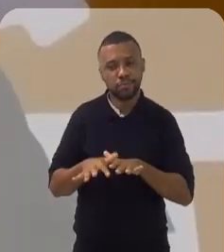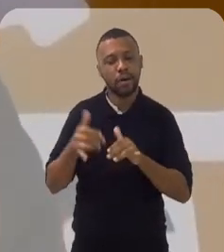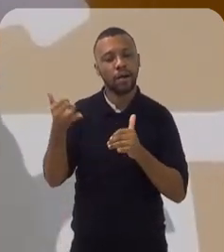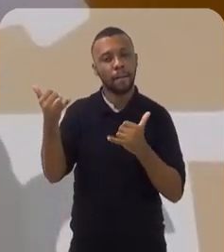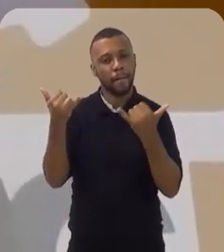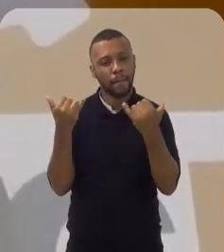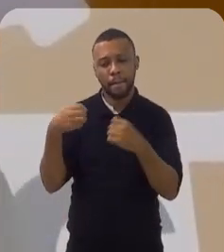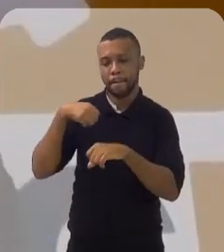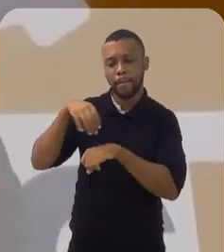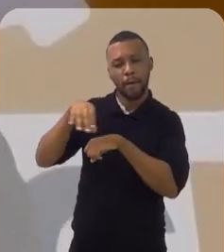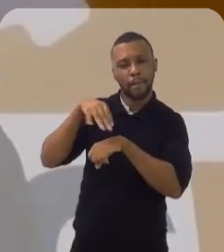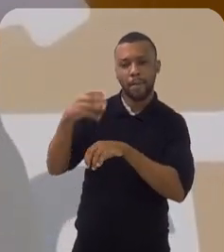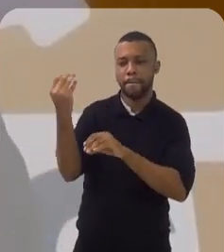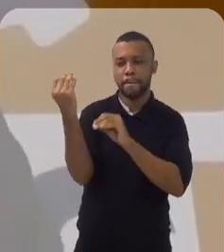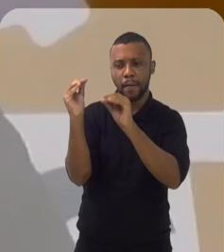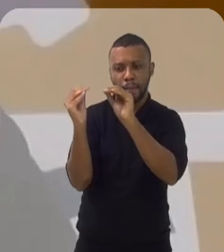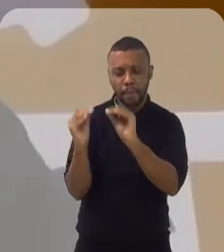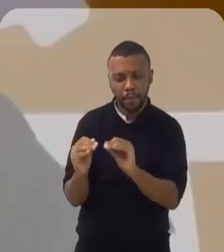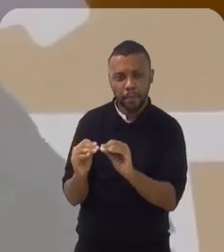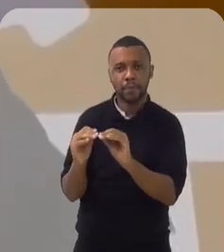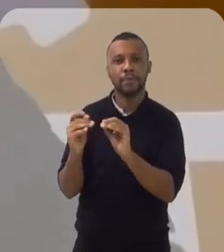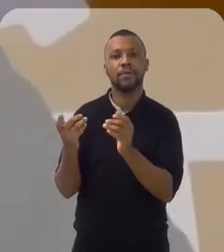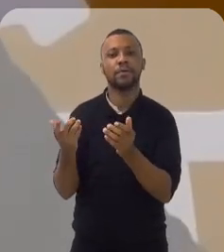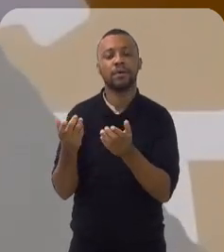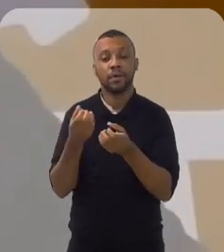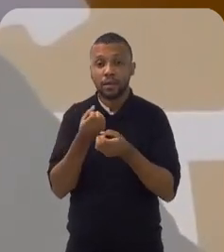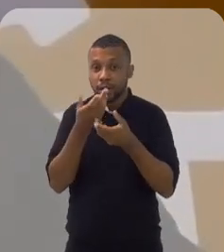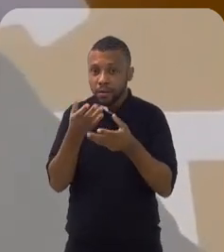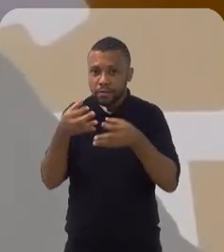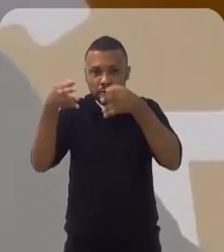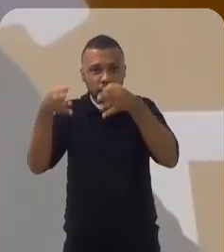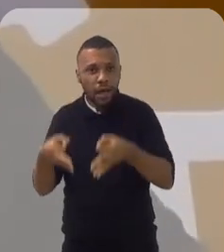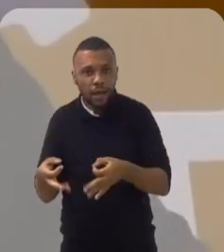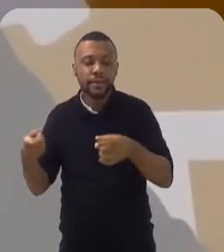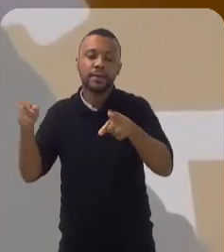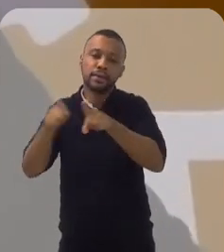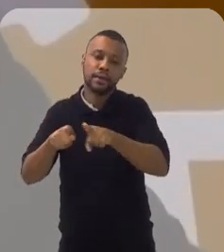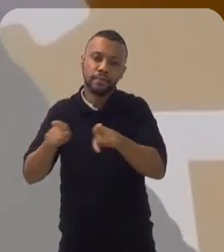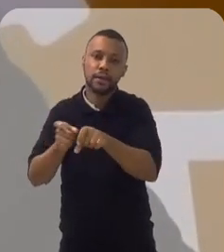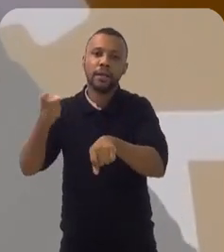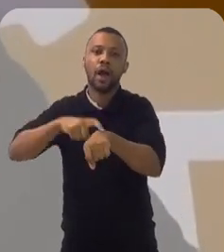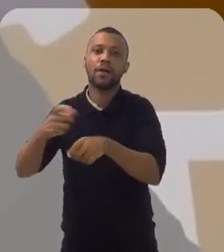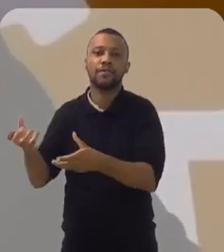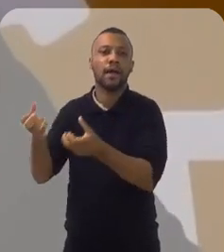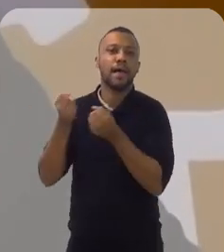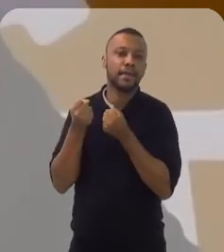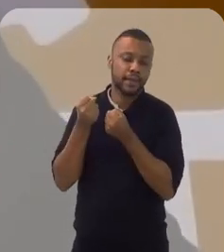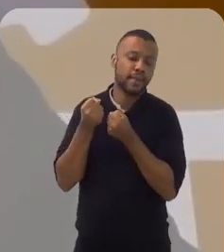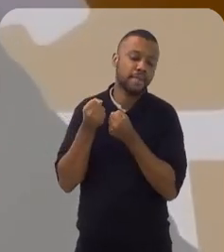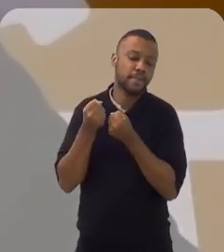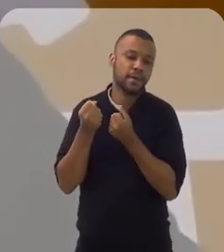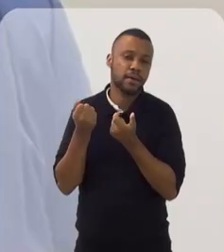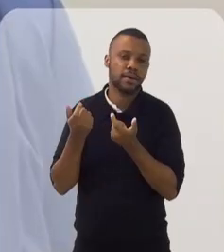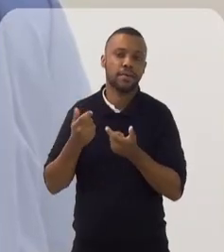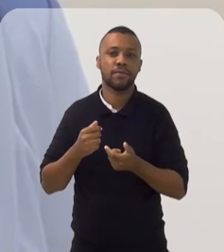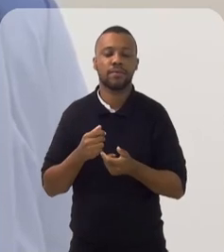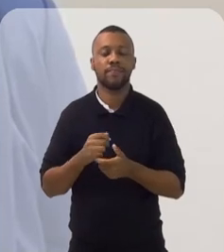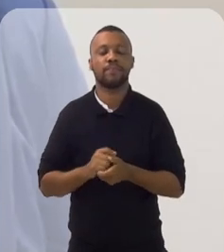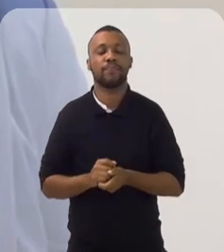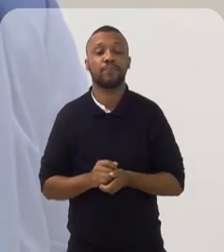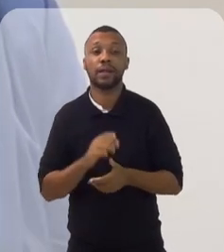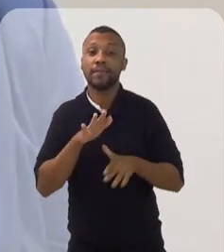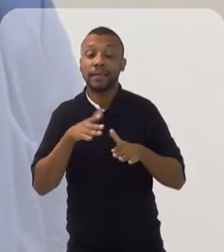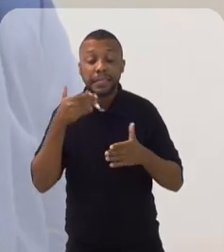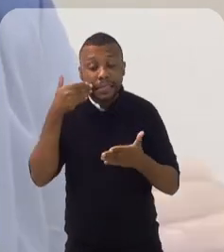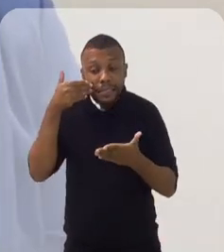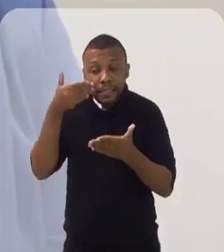informações que tirem a sua declaração da malha e na hora de receber seu dinheiro também de uma maneira mais séria. A gente sabe que muita gente deixa